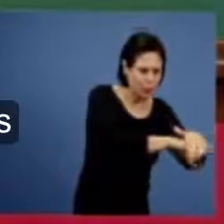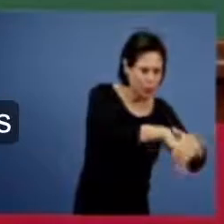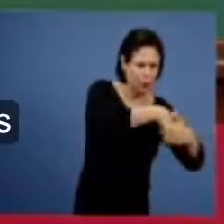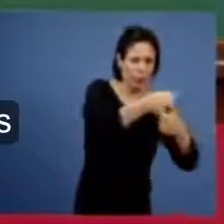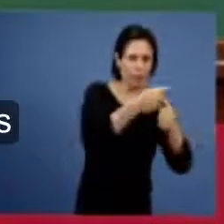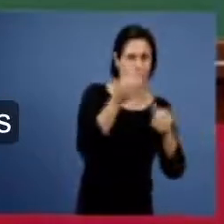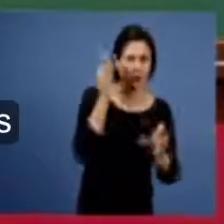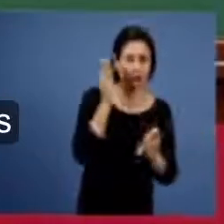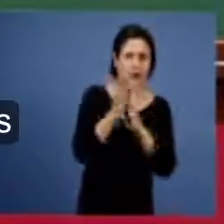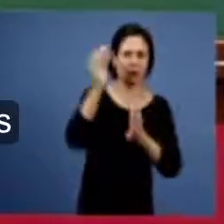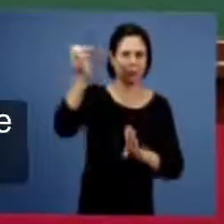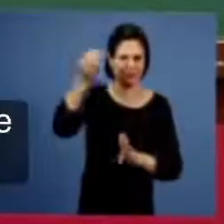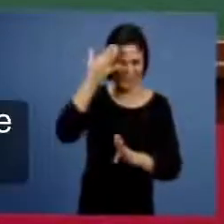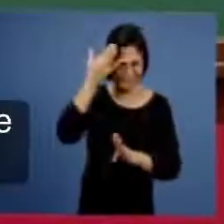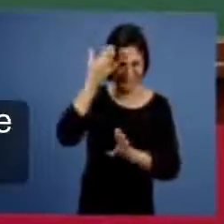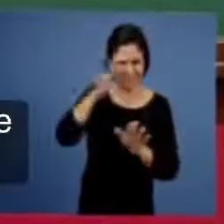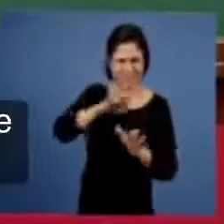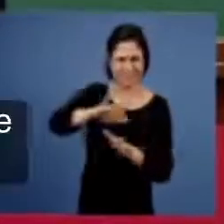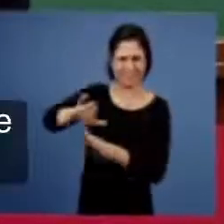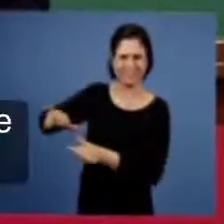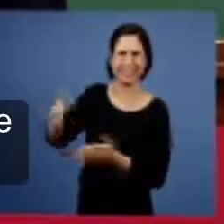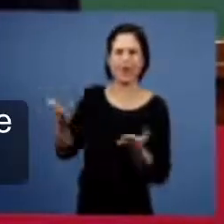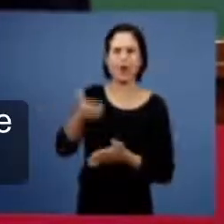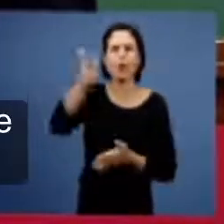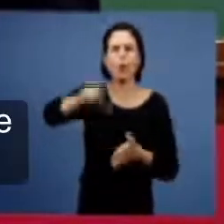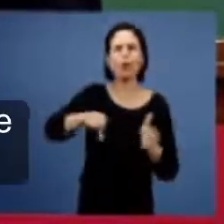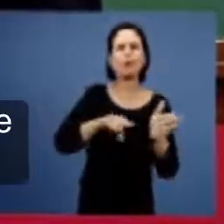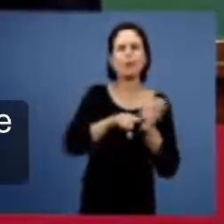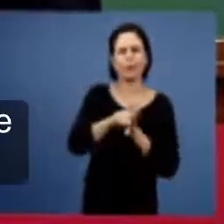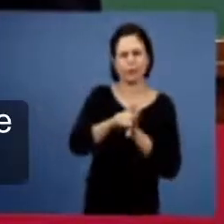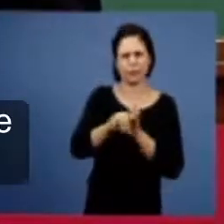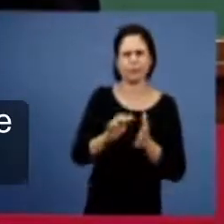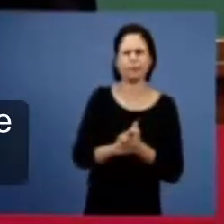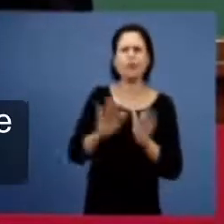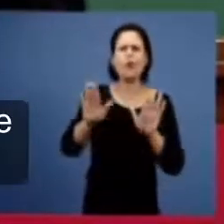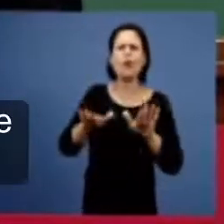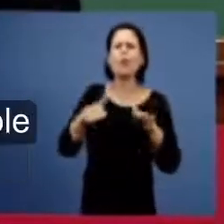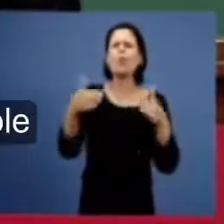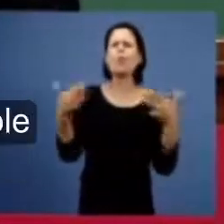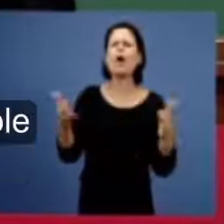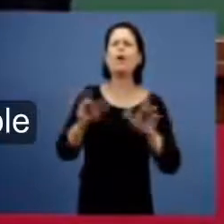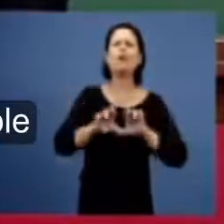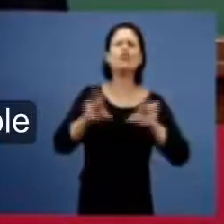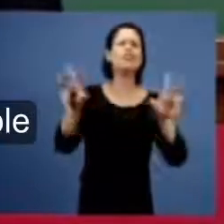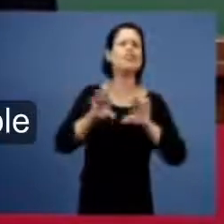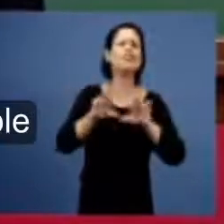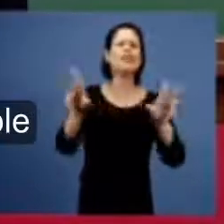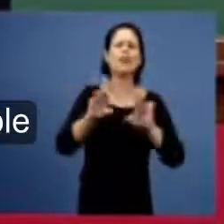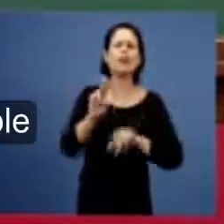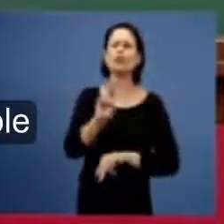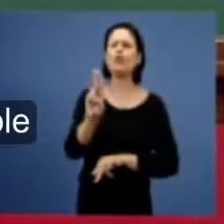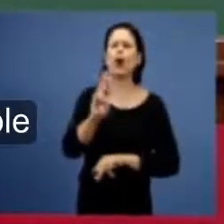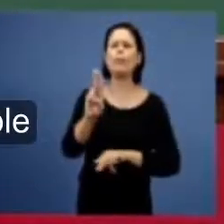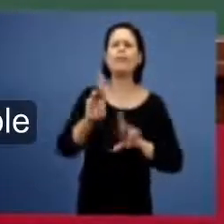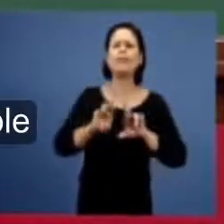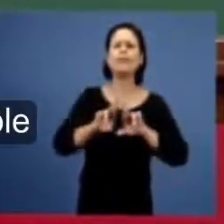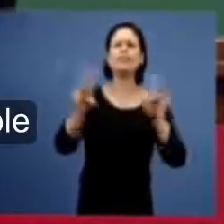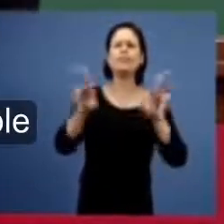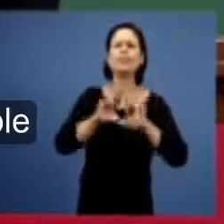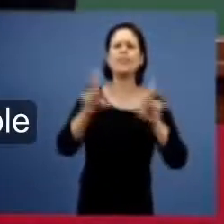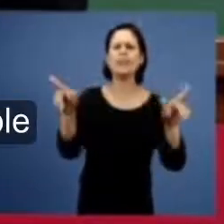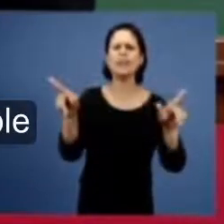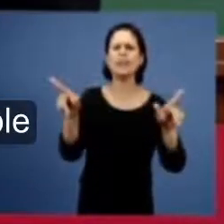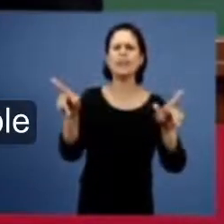a nossa segunda pergunta que é a seguinte qual a diferença nominal e o que representam a boa